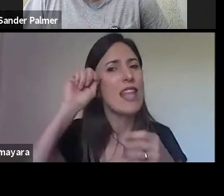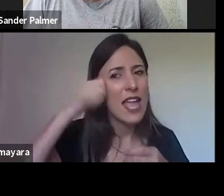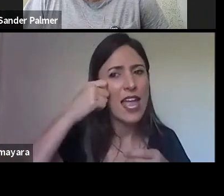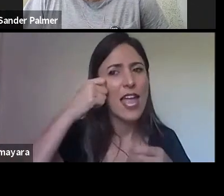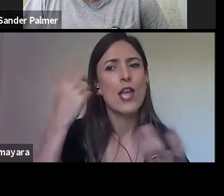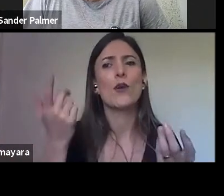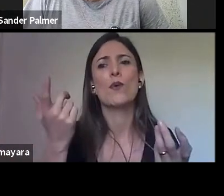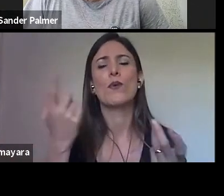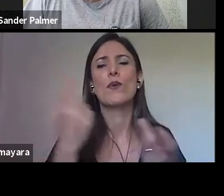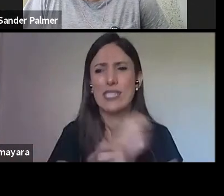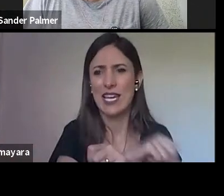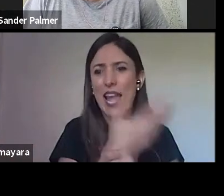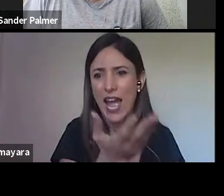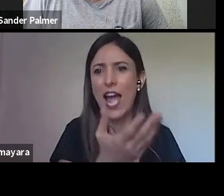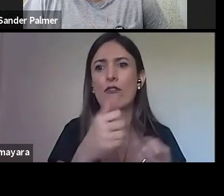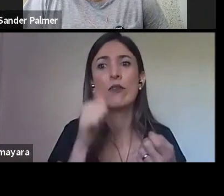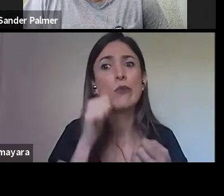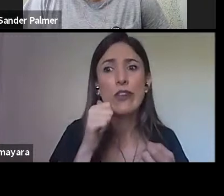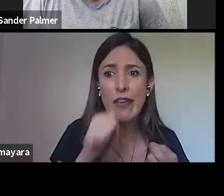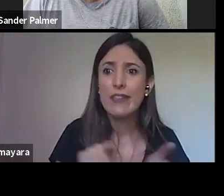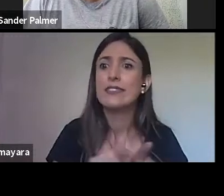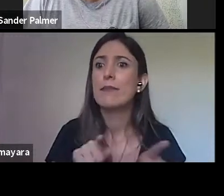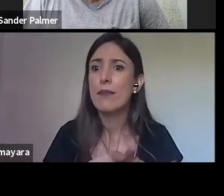valores, e que esses valores vão